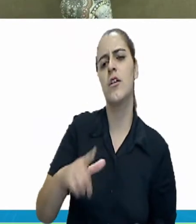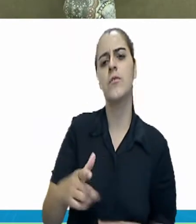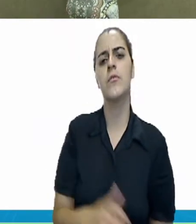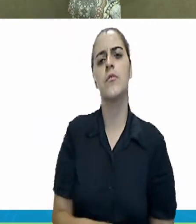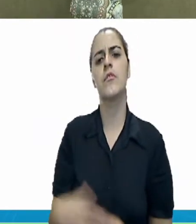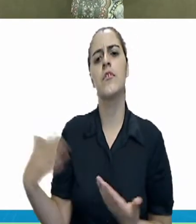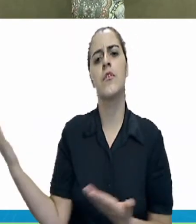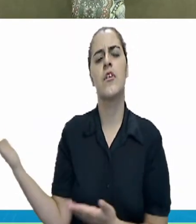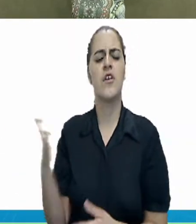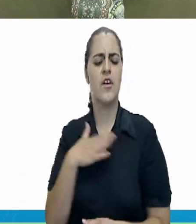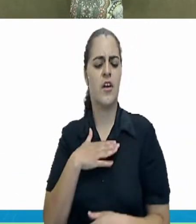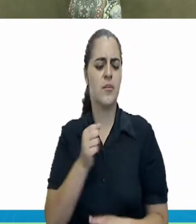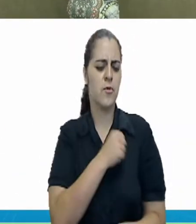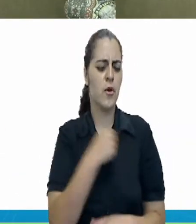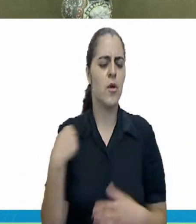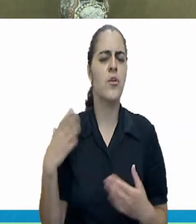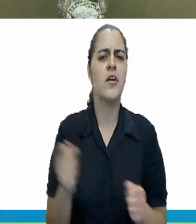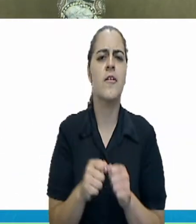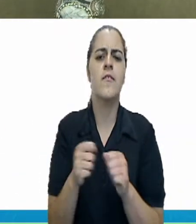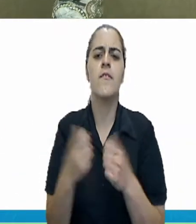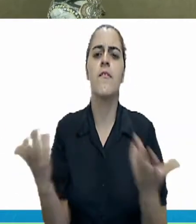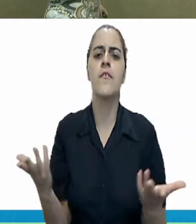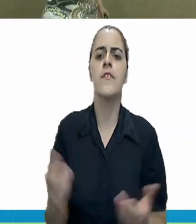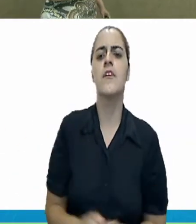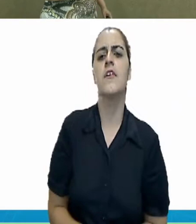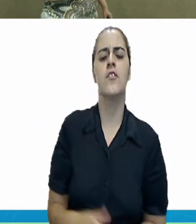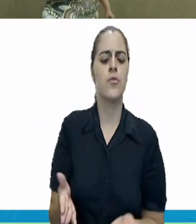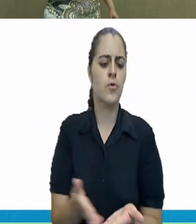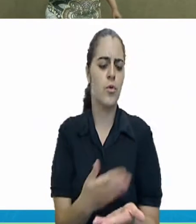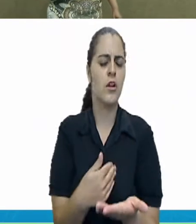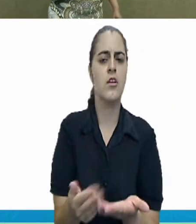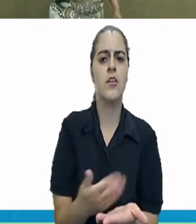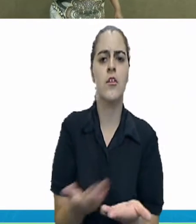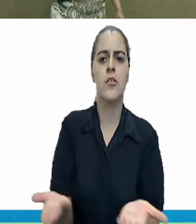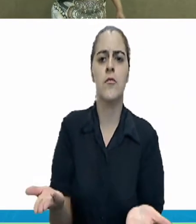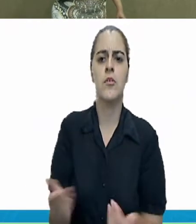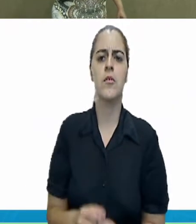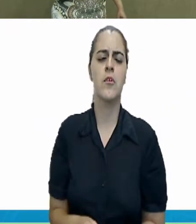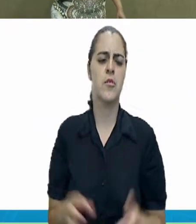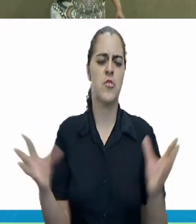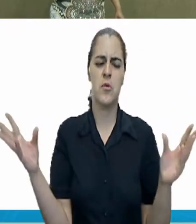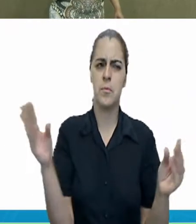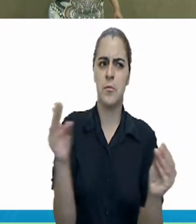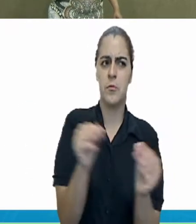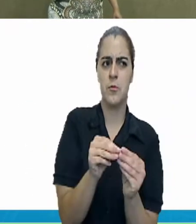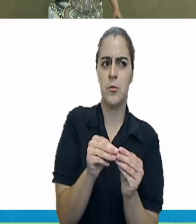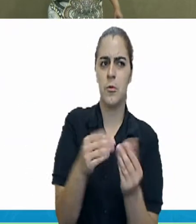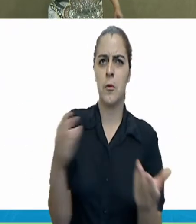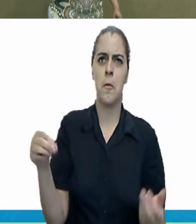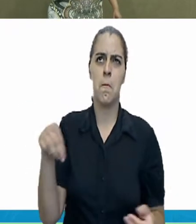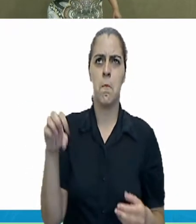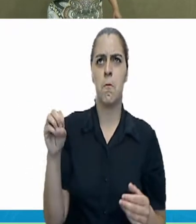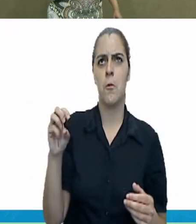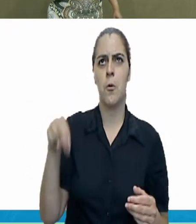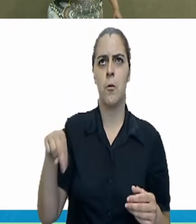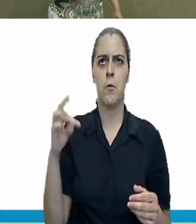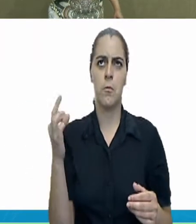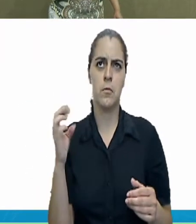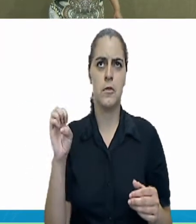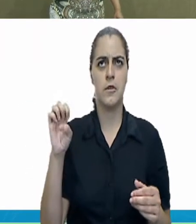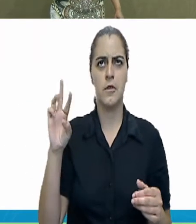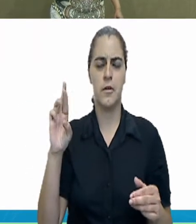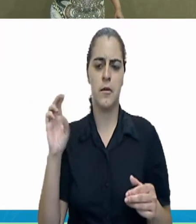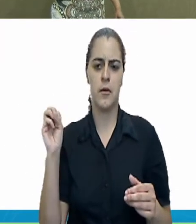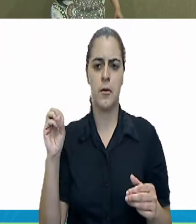saber também quem é o autor. Às vezes eu falo assim, ah, mas uma resenha de Monteiro Lobato, eu gosto de ler,